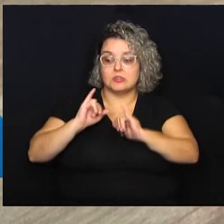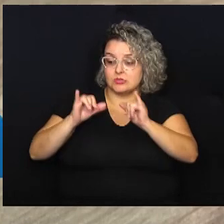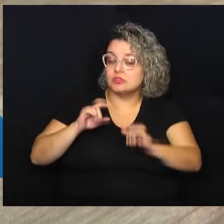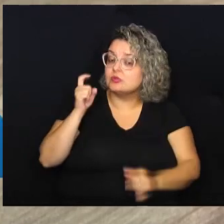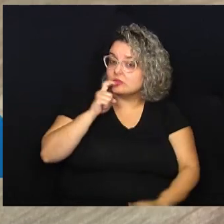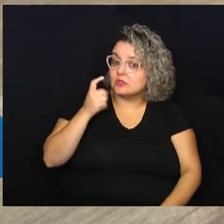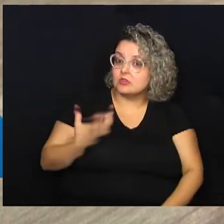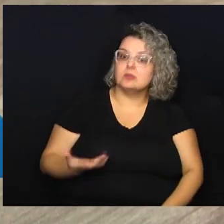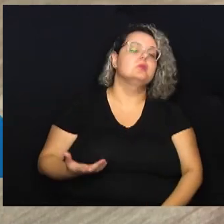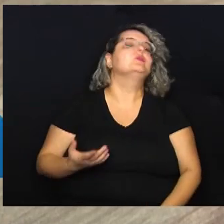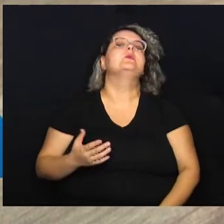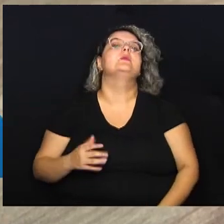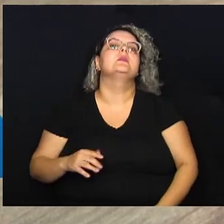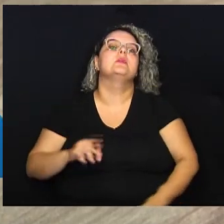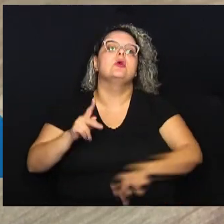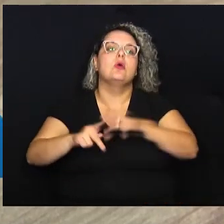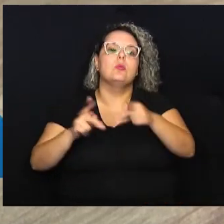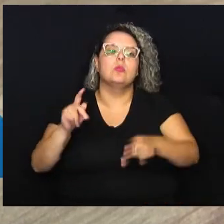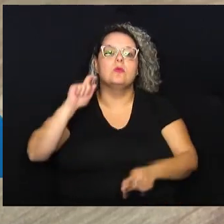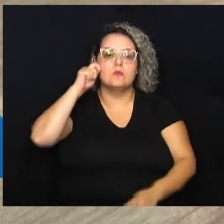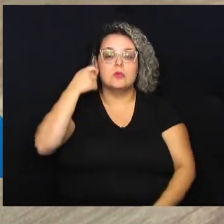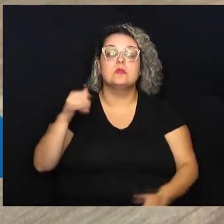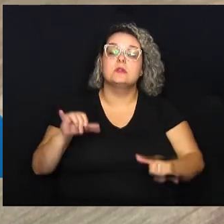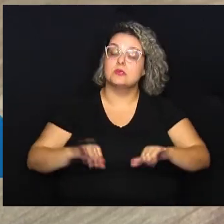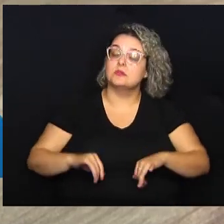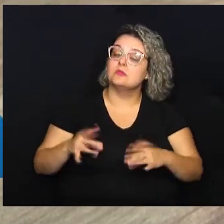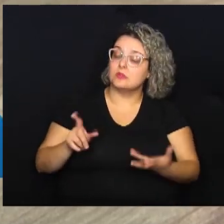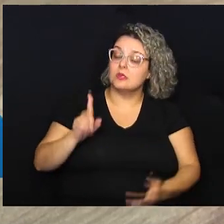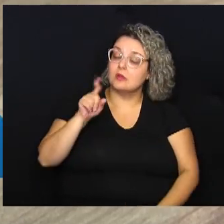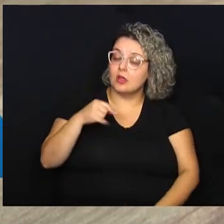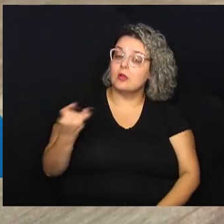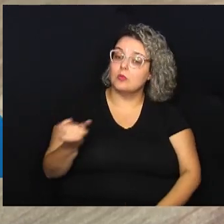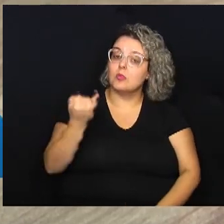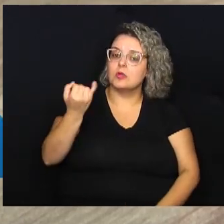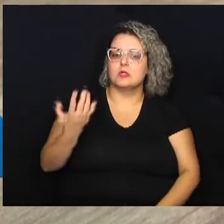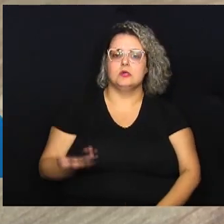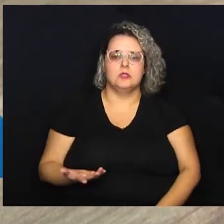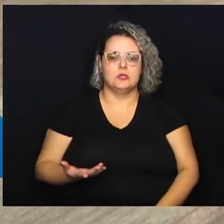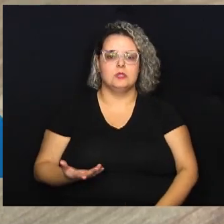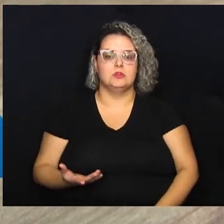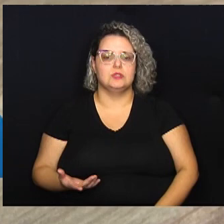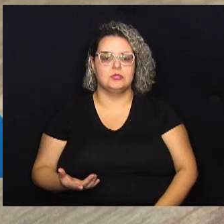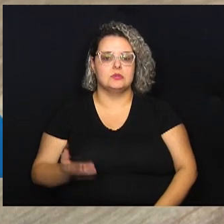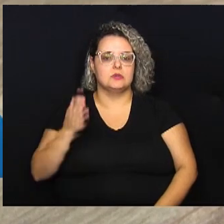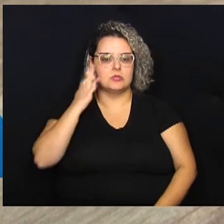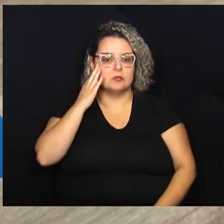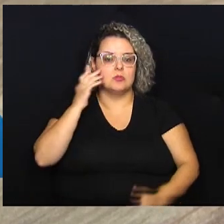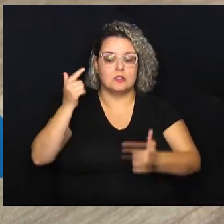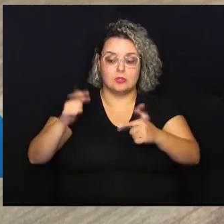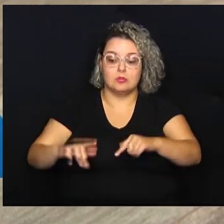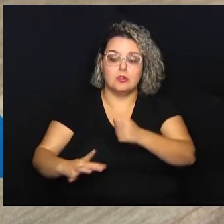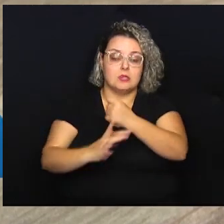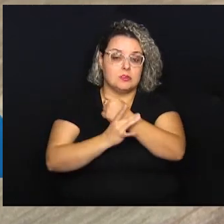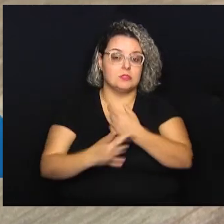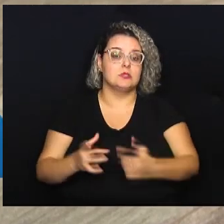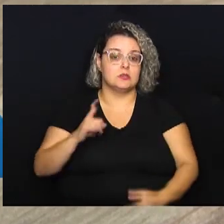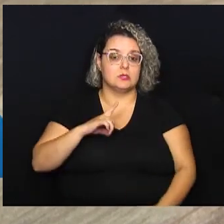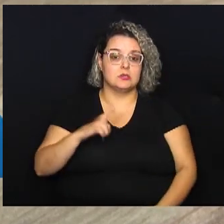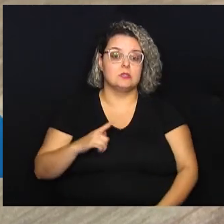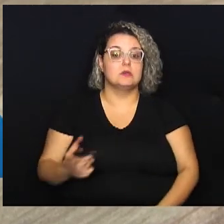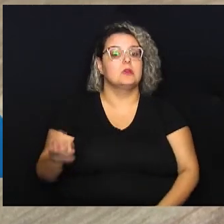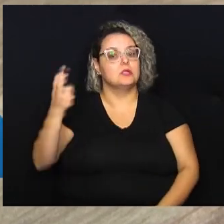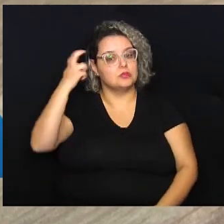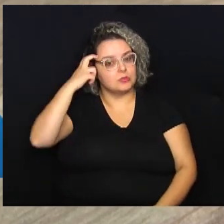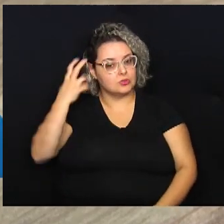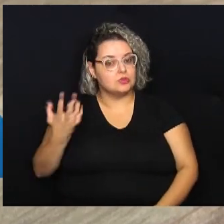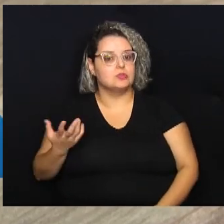das fake news, inclusive, que têm matado o nosso povo preto, é fundamental a gente saber que tem espaços seguros para a gente poder ter